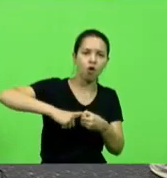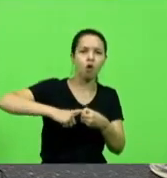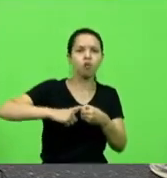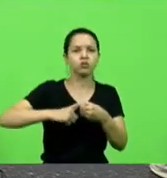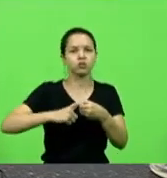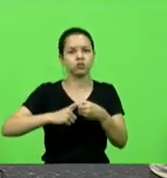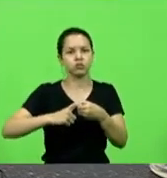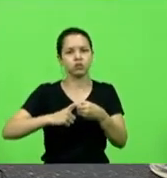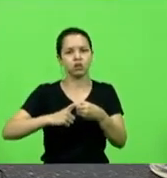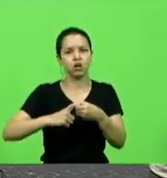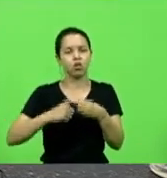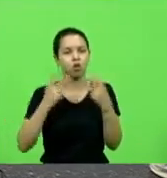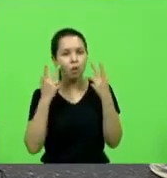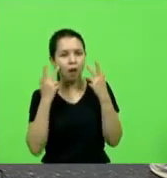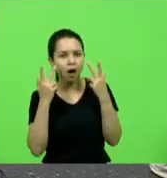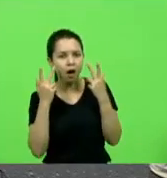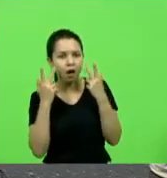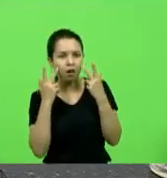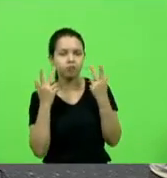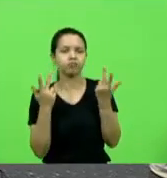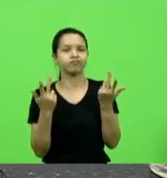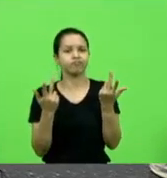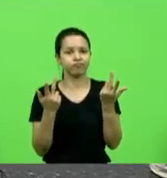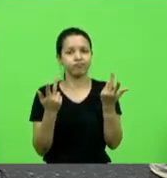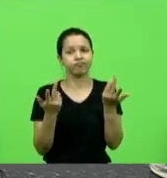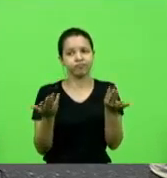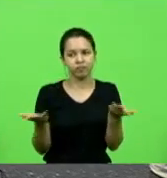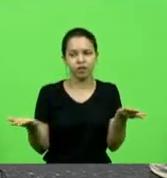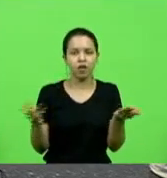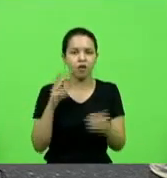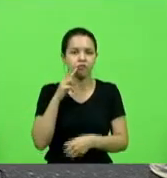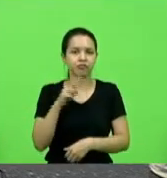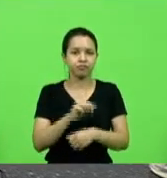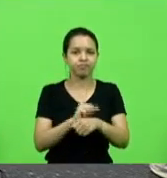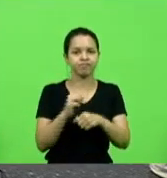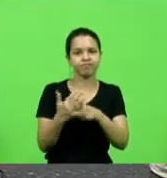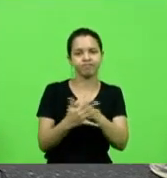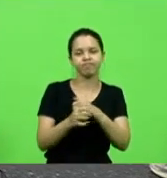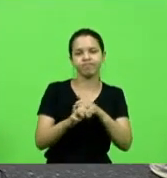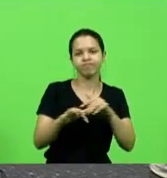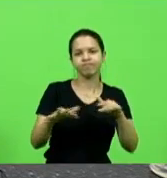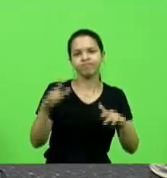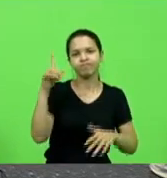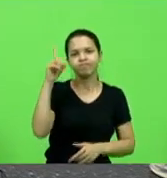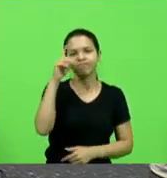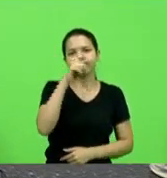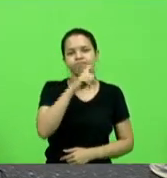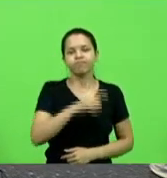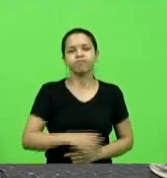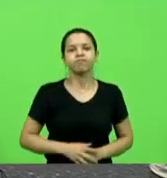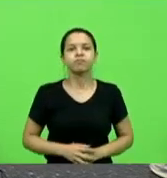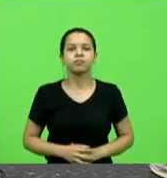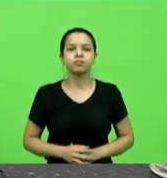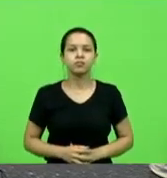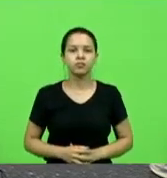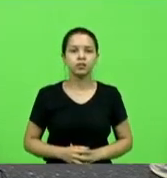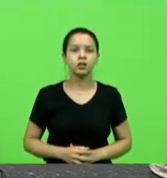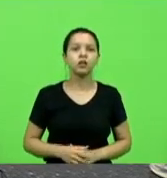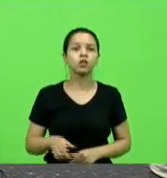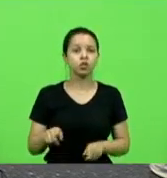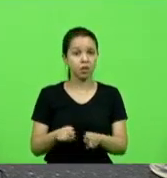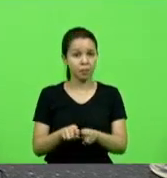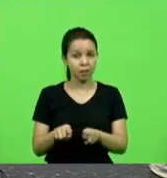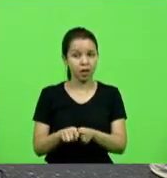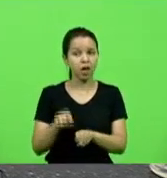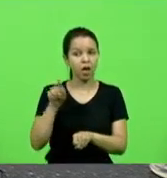antes da pandemia mas também ouvimos das metas que o governador